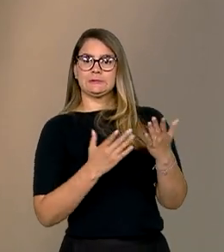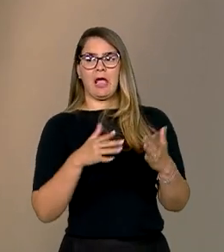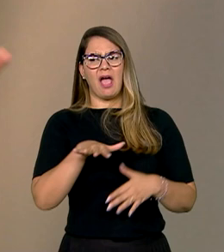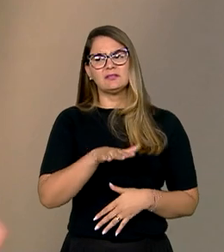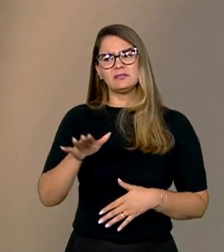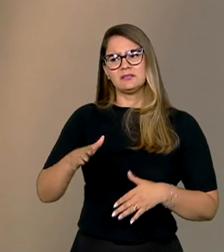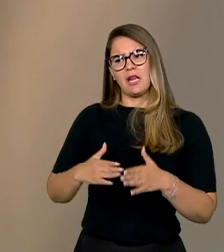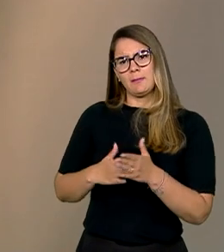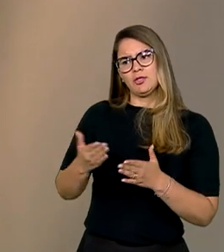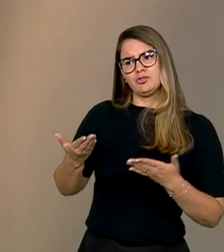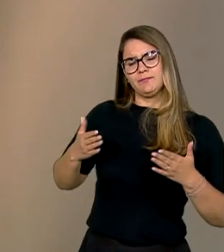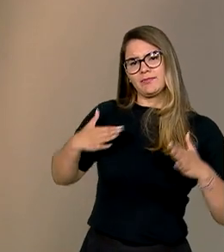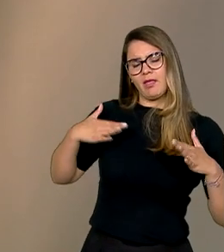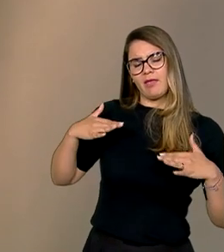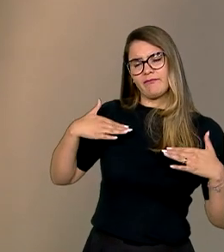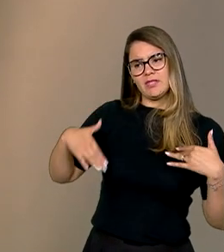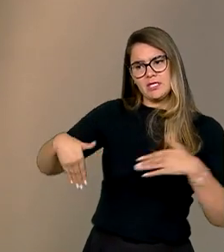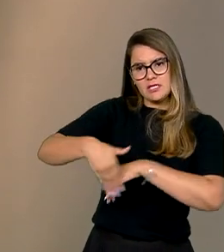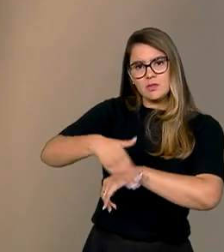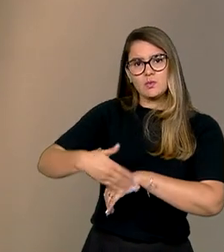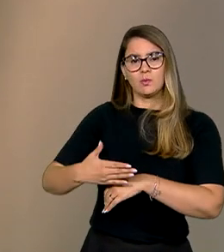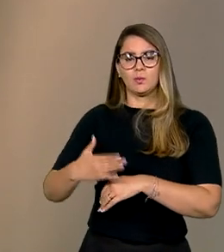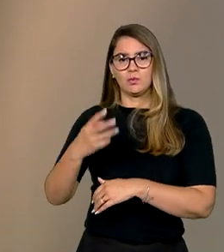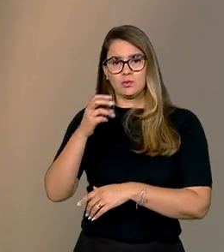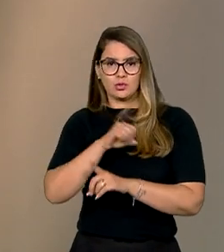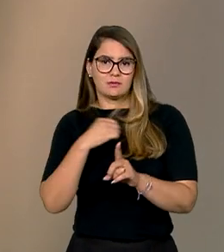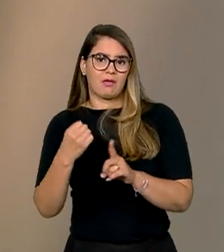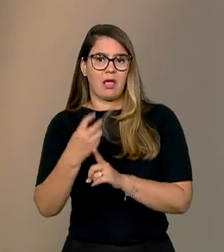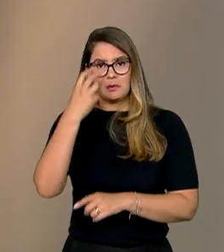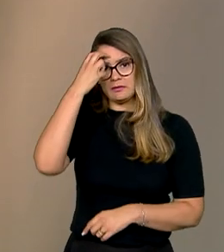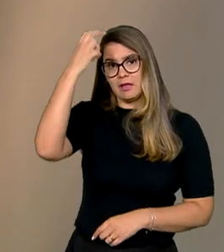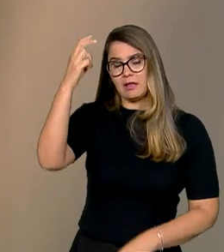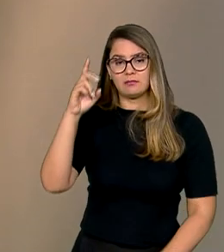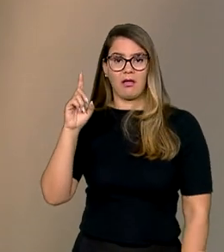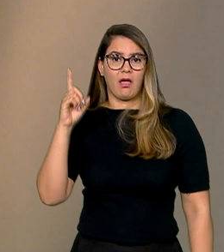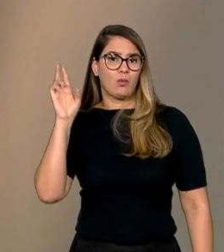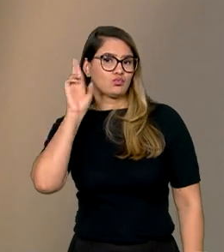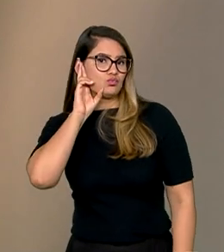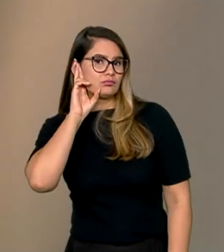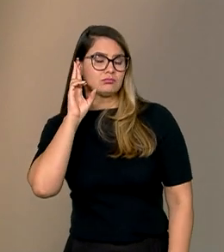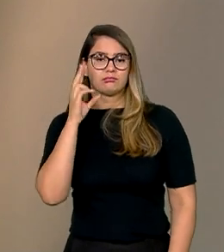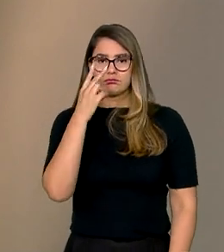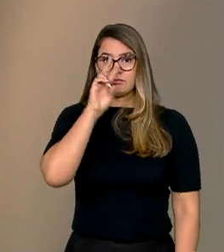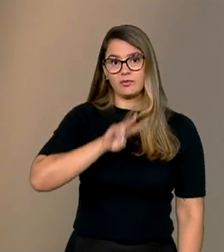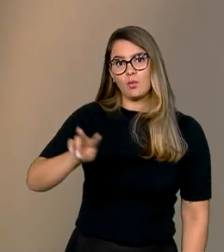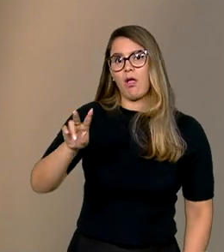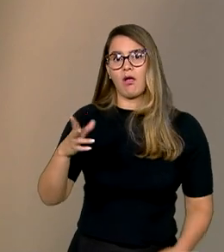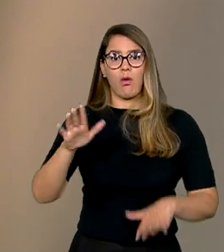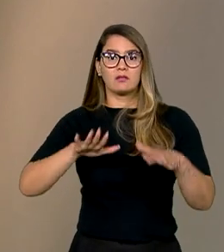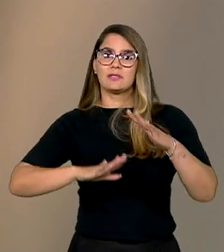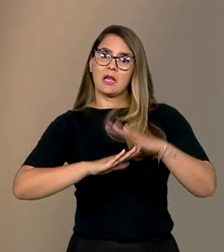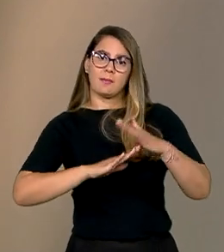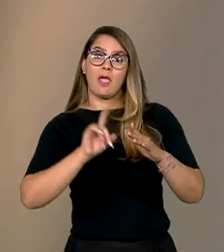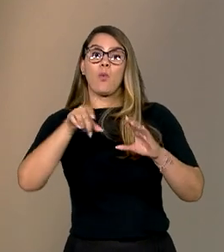física ou psicossocial ou intelectual ou auditiva, visual, de qualquer ordem. Essa é